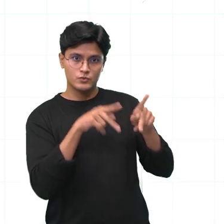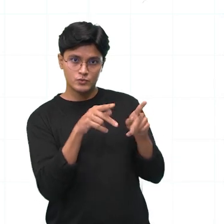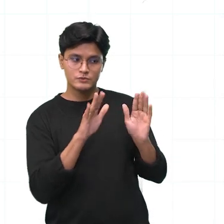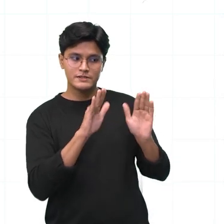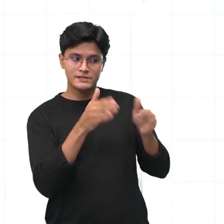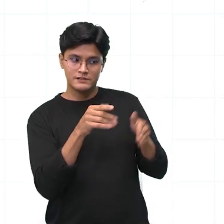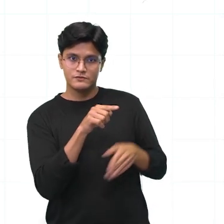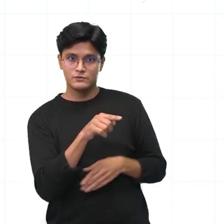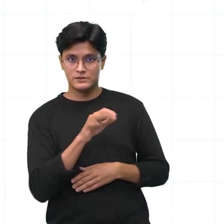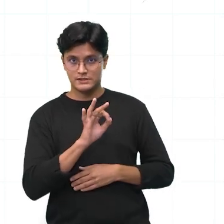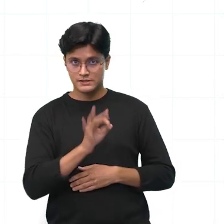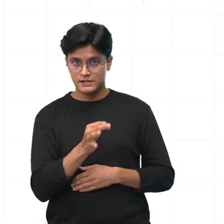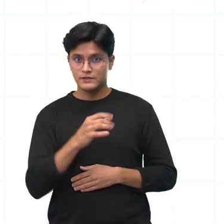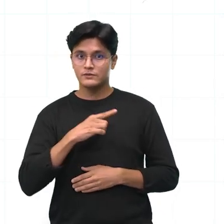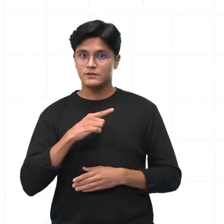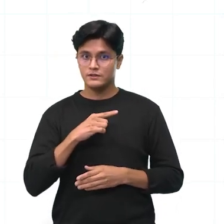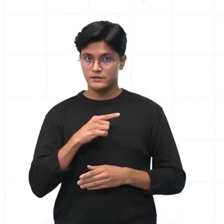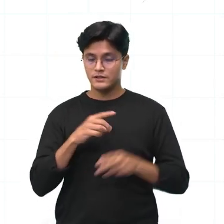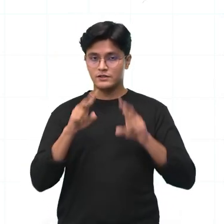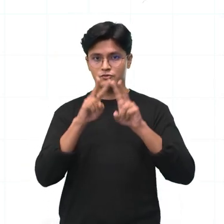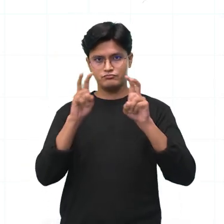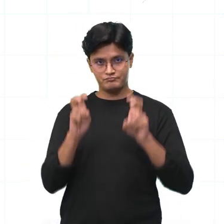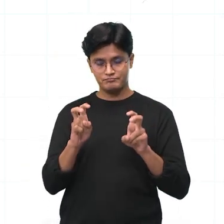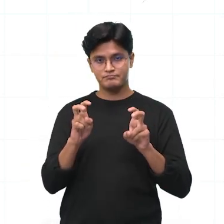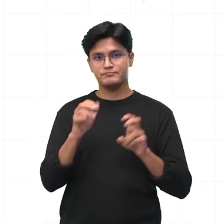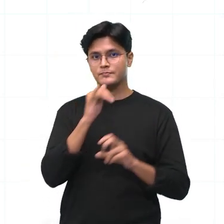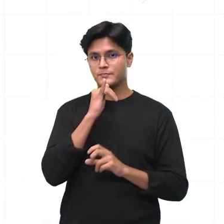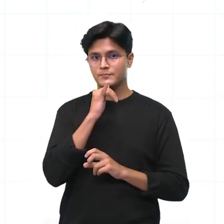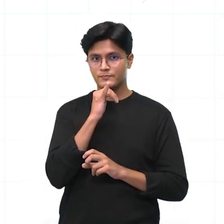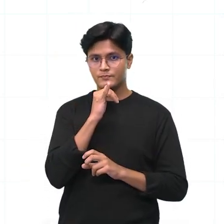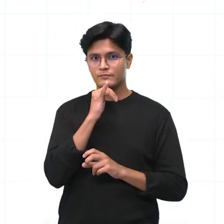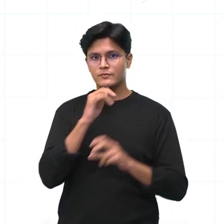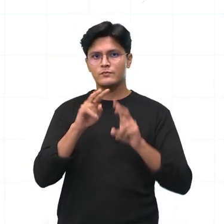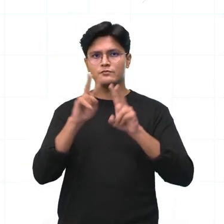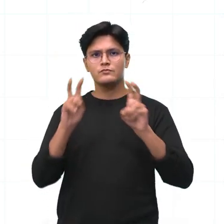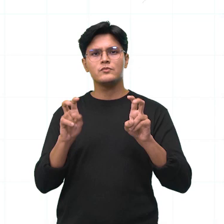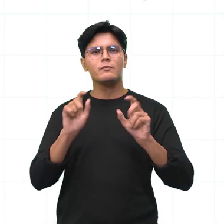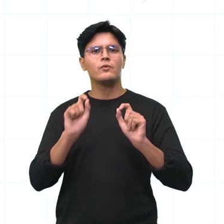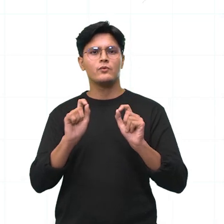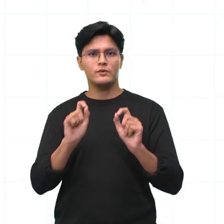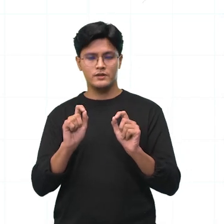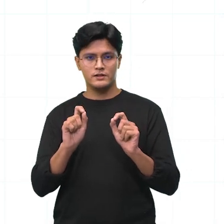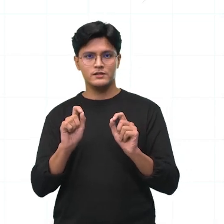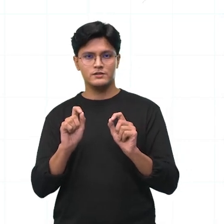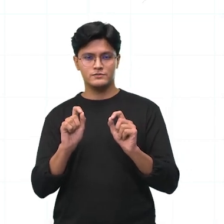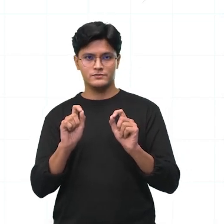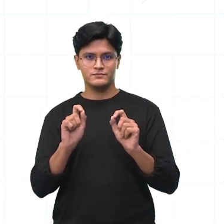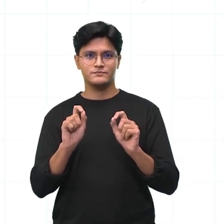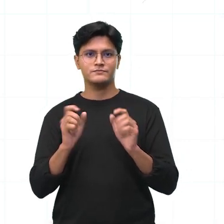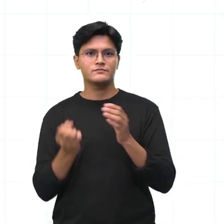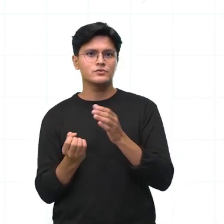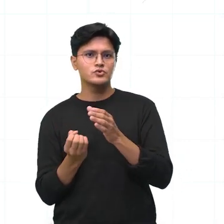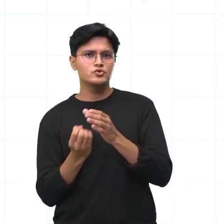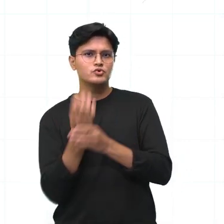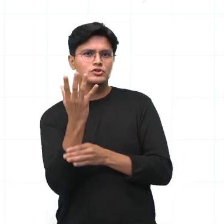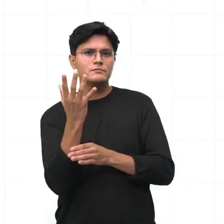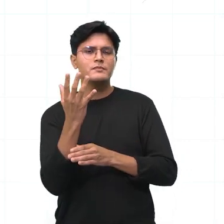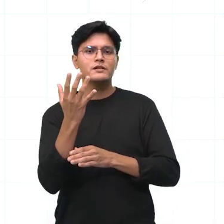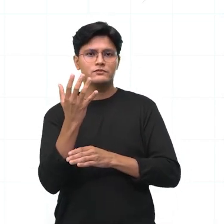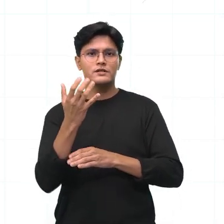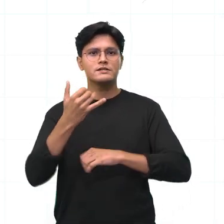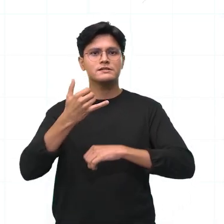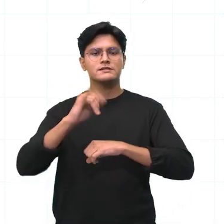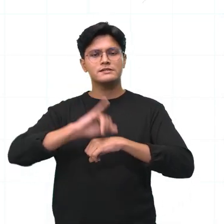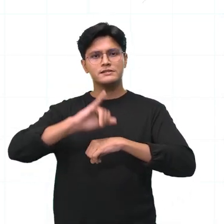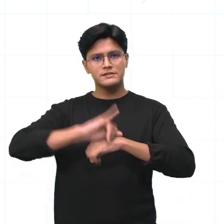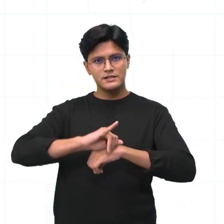certo? Então, eu tenho um tema. Vamos falar sobre o surgimento da cidade, da cidade